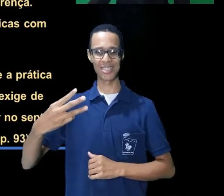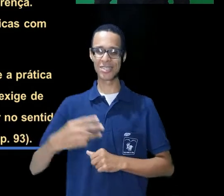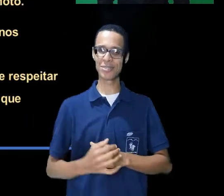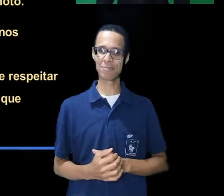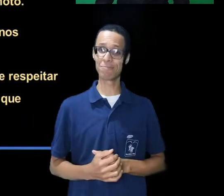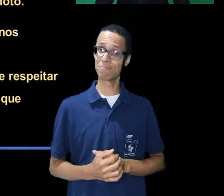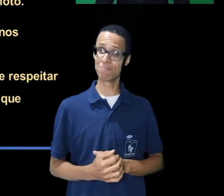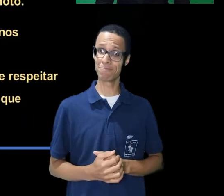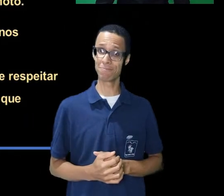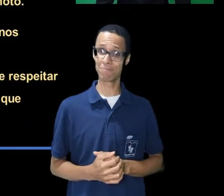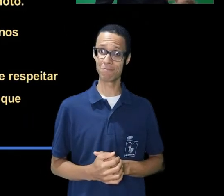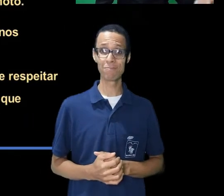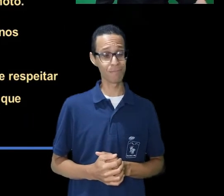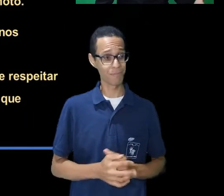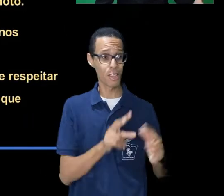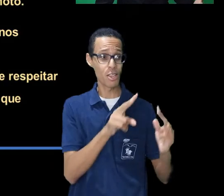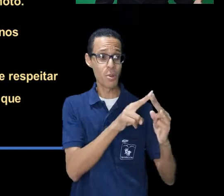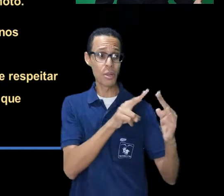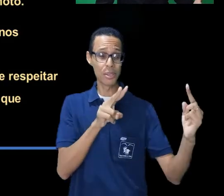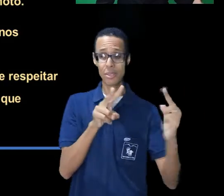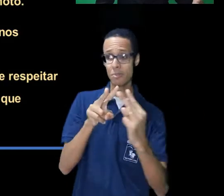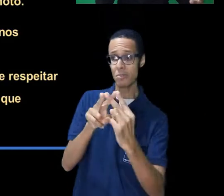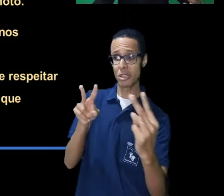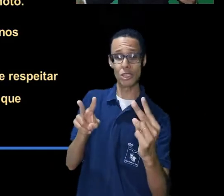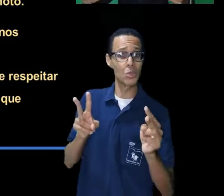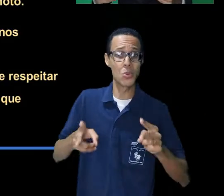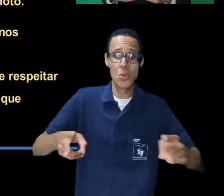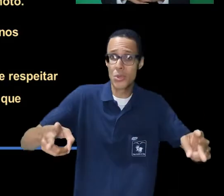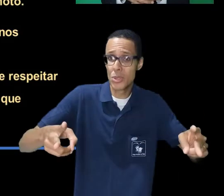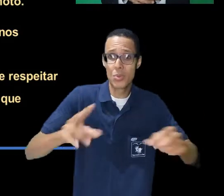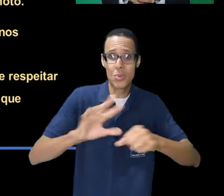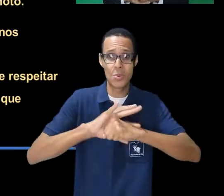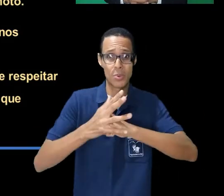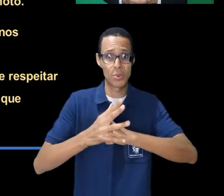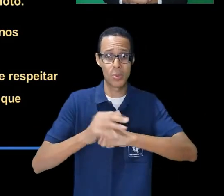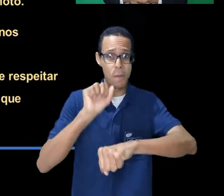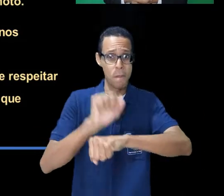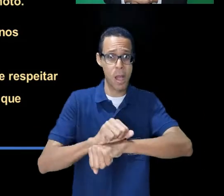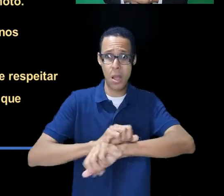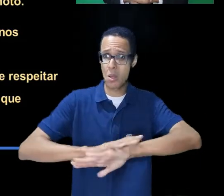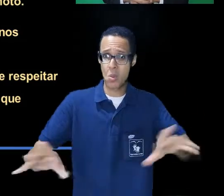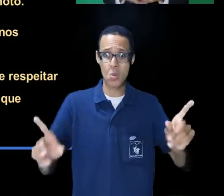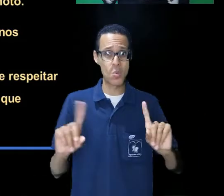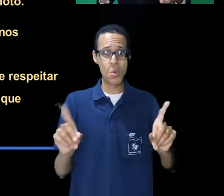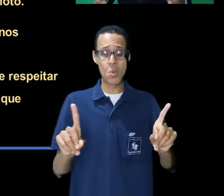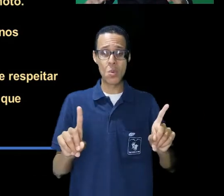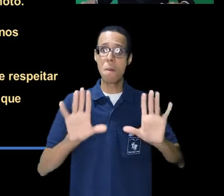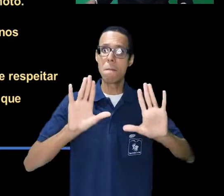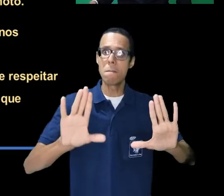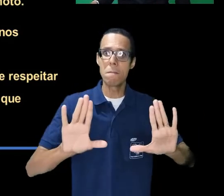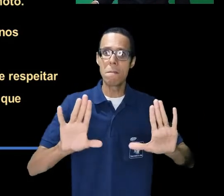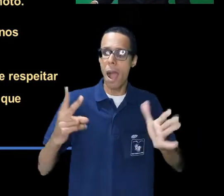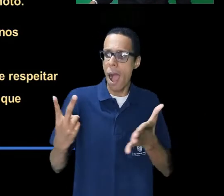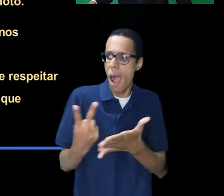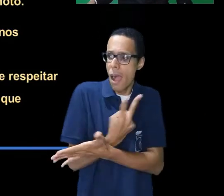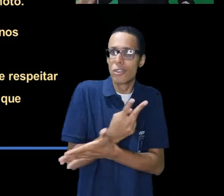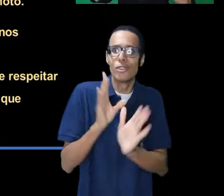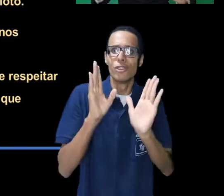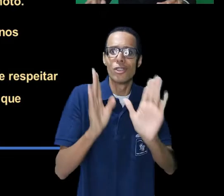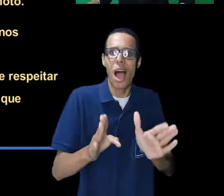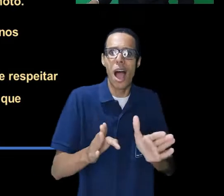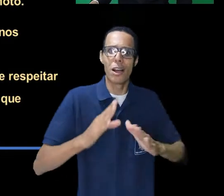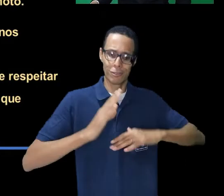página 93. Considerações finais, os atendimentos ainda continuam. Porém, a prática